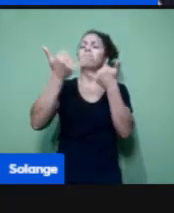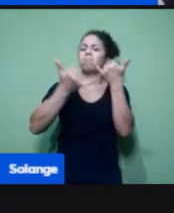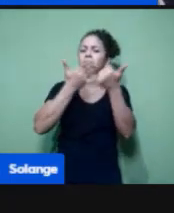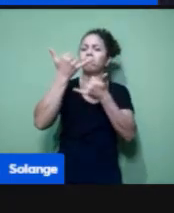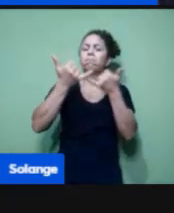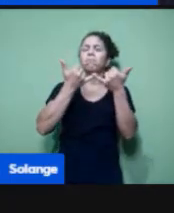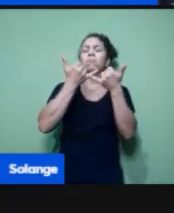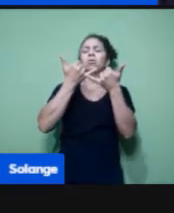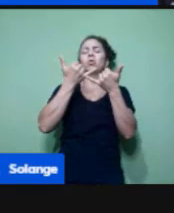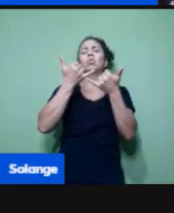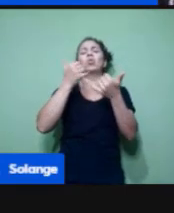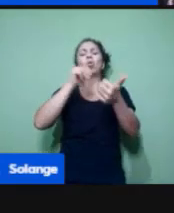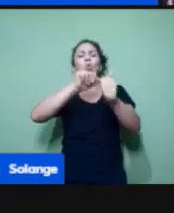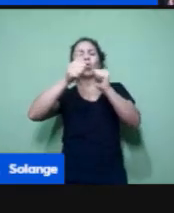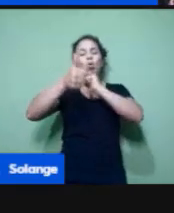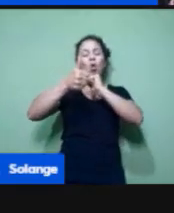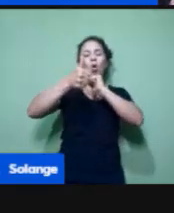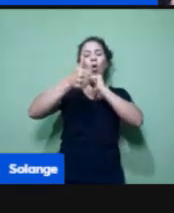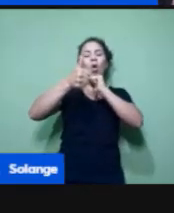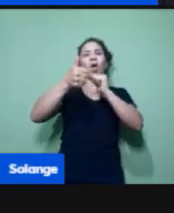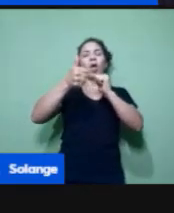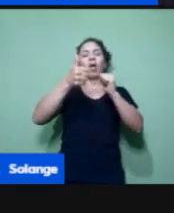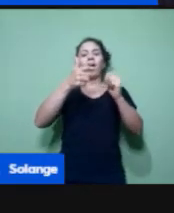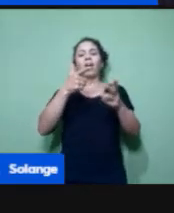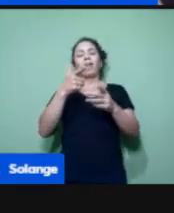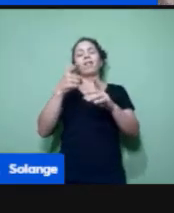imitação, brincadeiras de imitação,